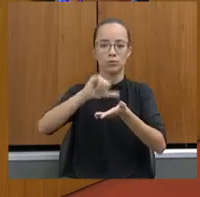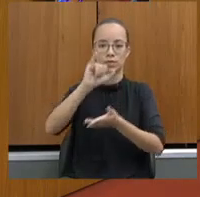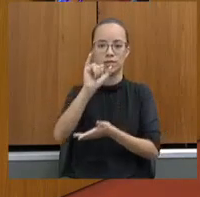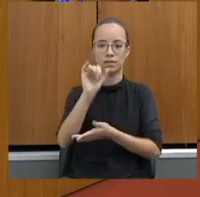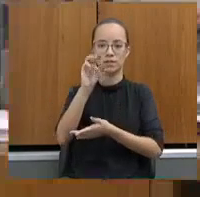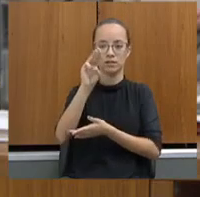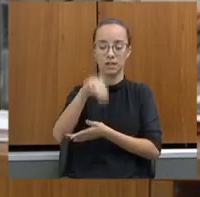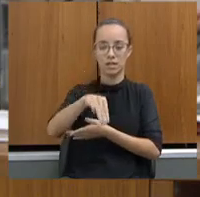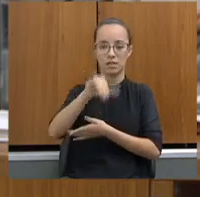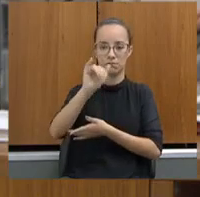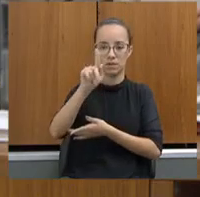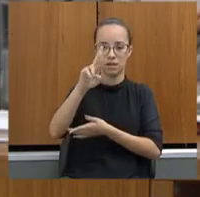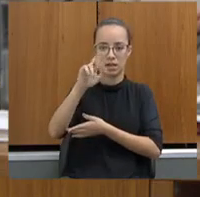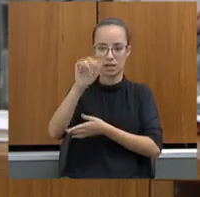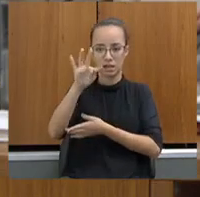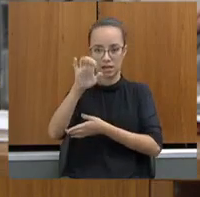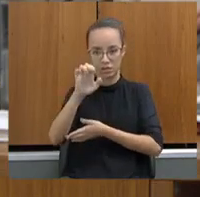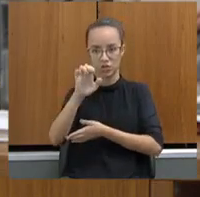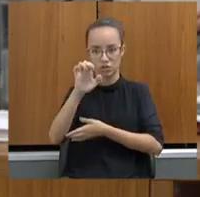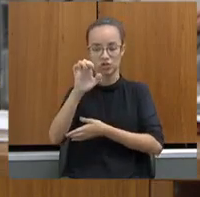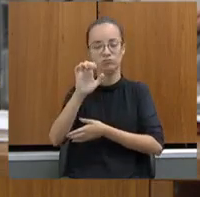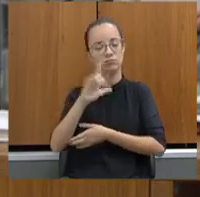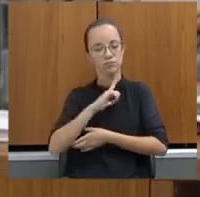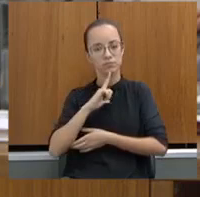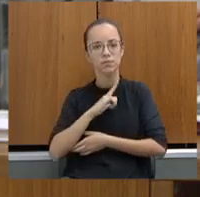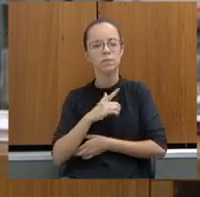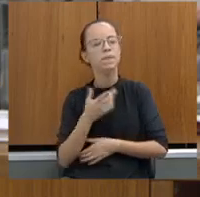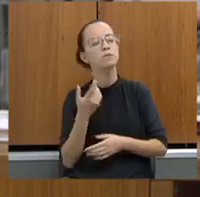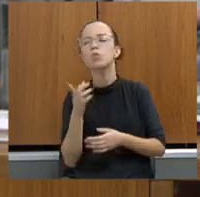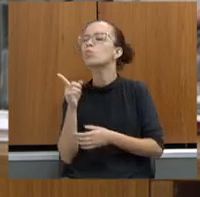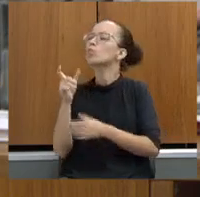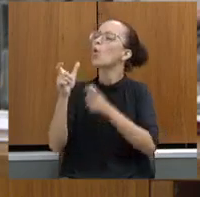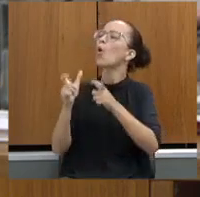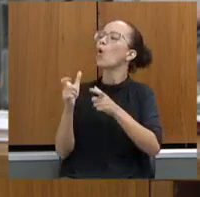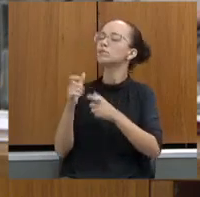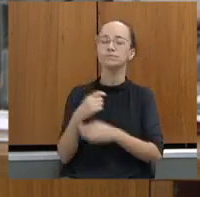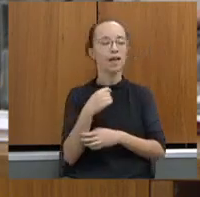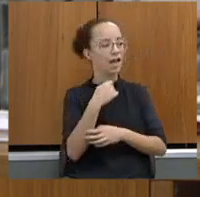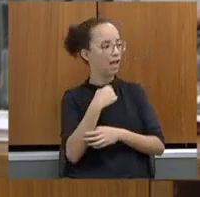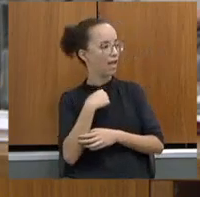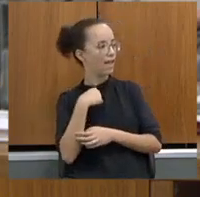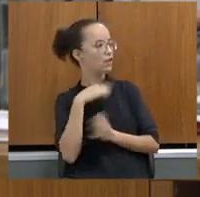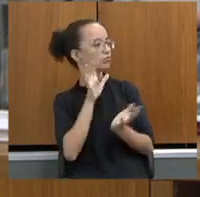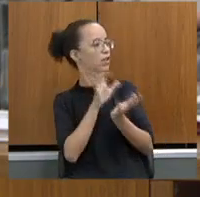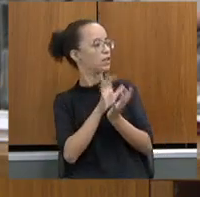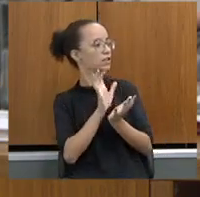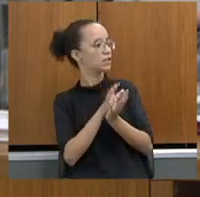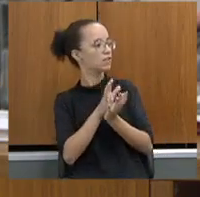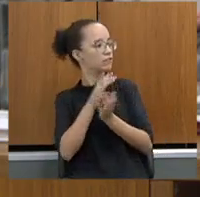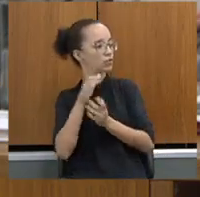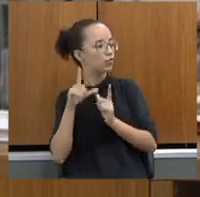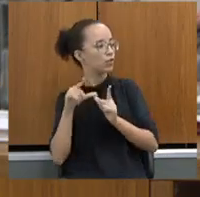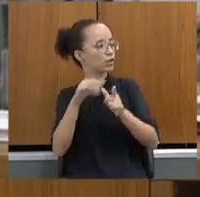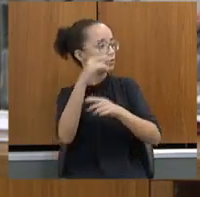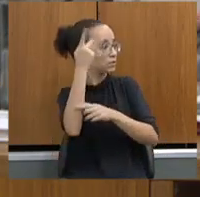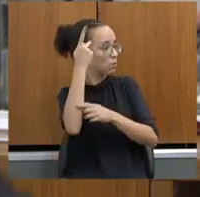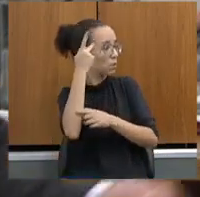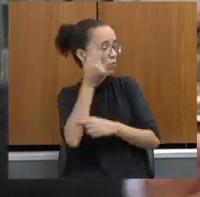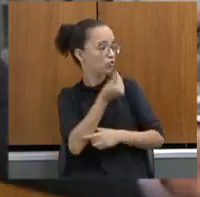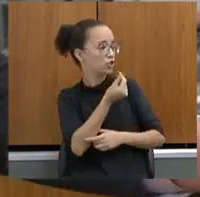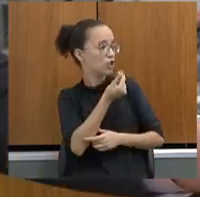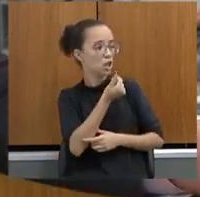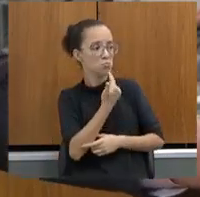na rodoviária de Belo Horizonte. Chegou, de onde você é? Eu sou de Recife, estou indo para São Paulo, mas eu não tenho dinheiro para continuar